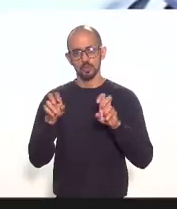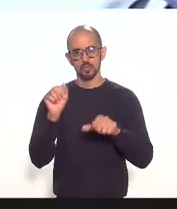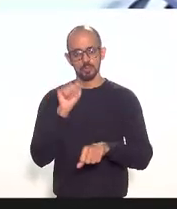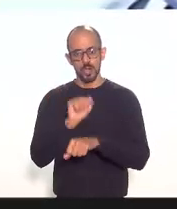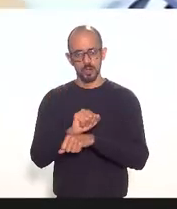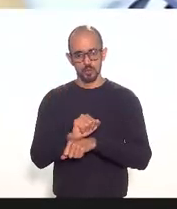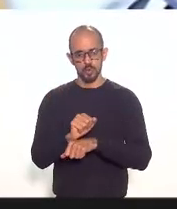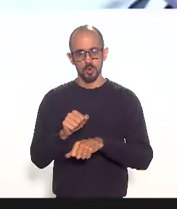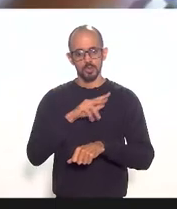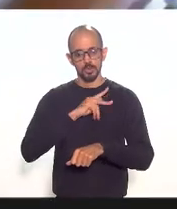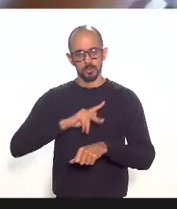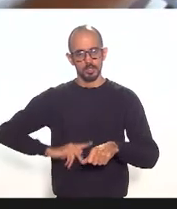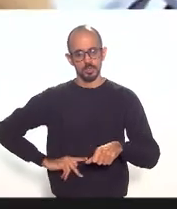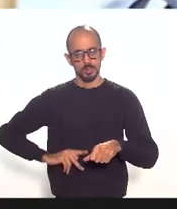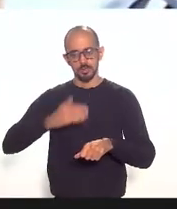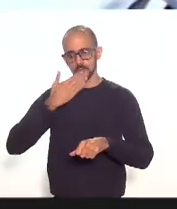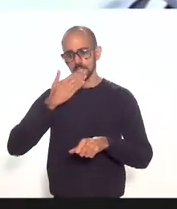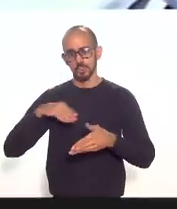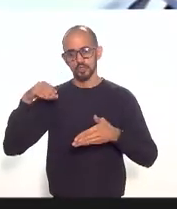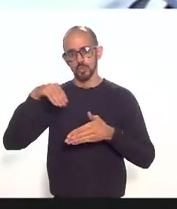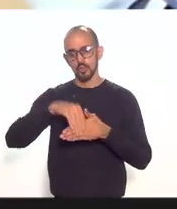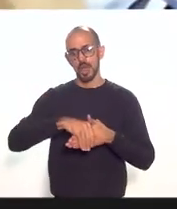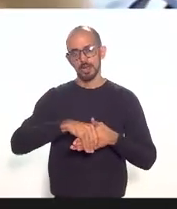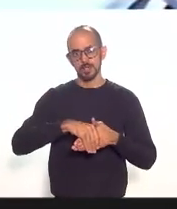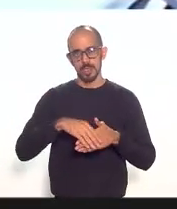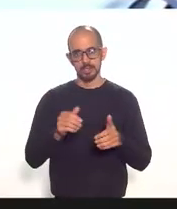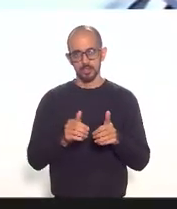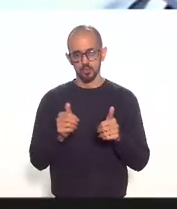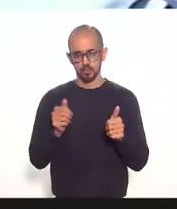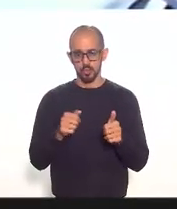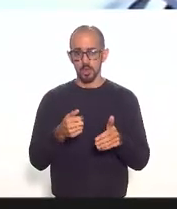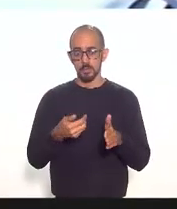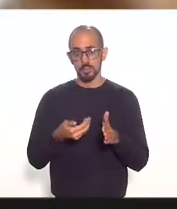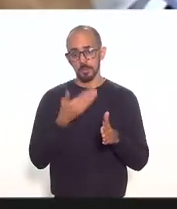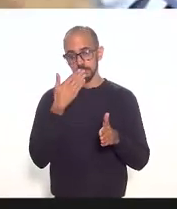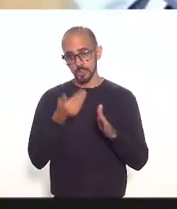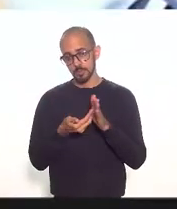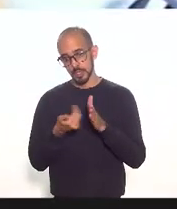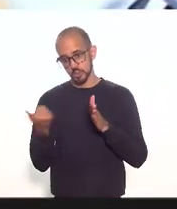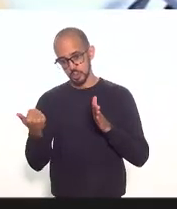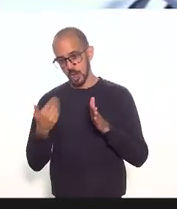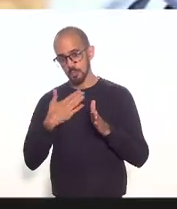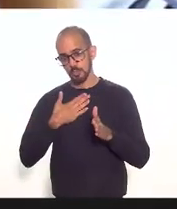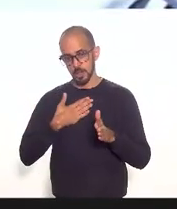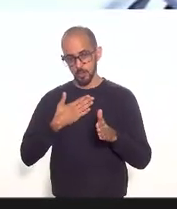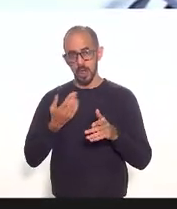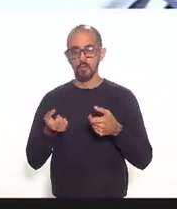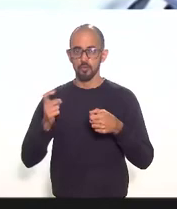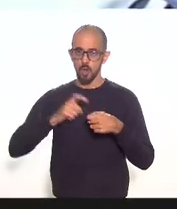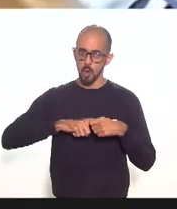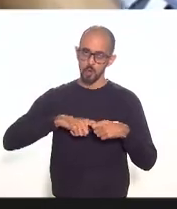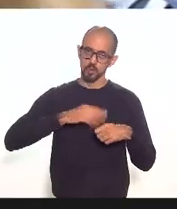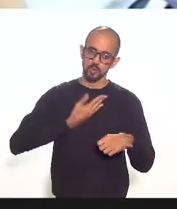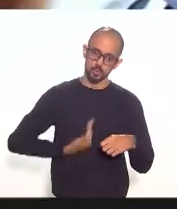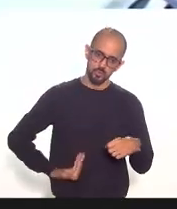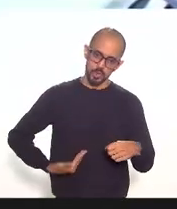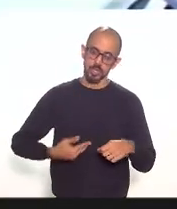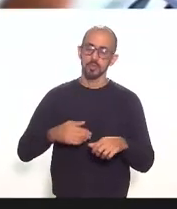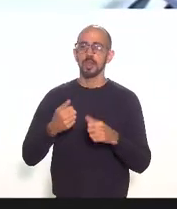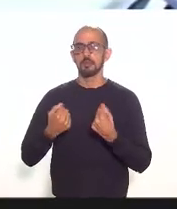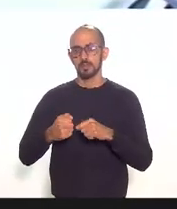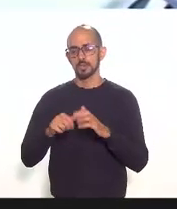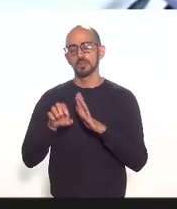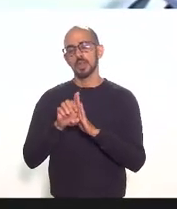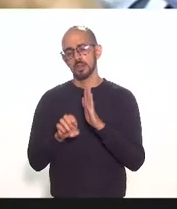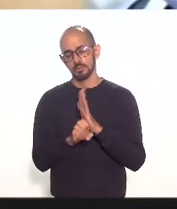deu pela anexação do projeto do governo é o meu o meu retirei o meu volto do governo então ele recebe as emendas